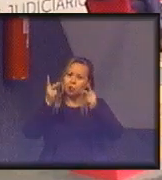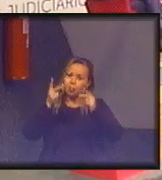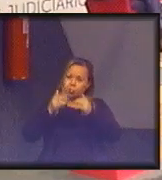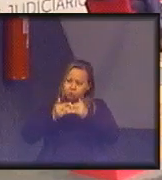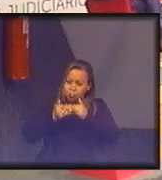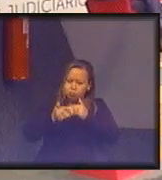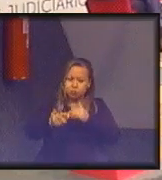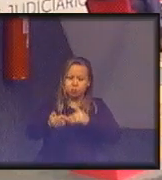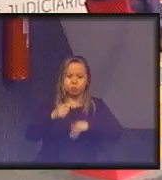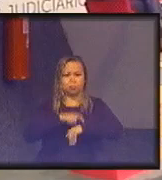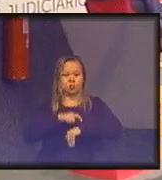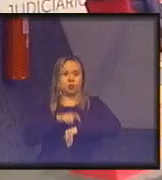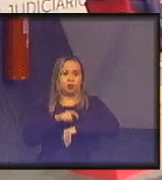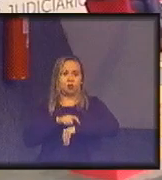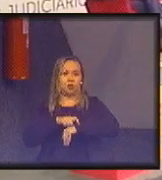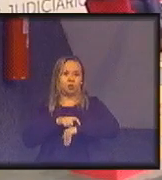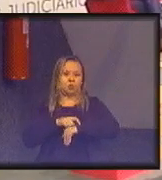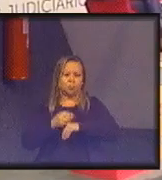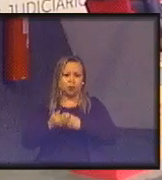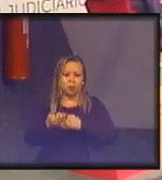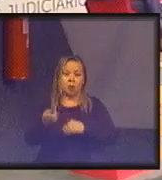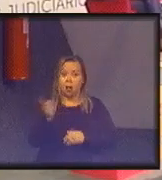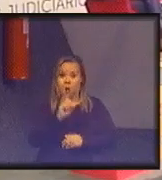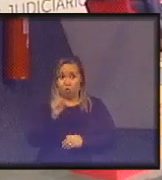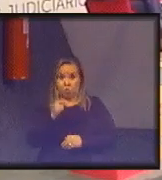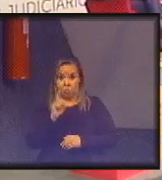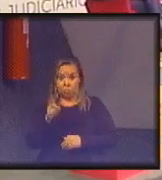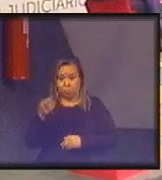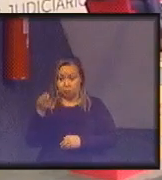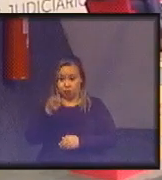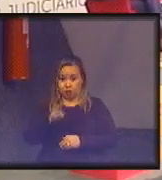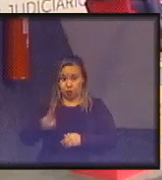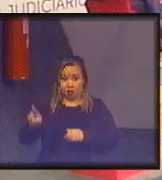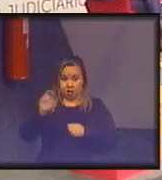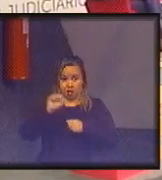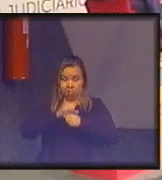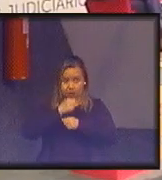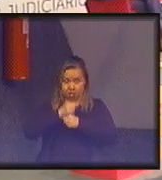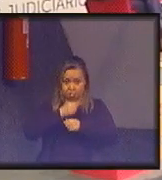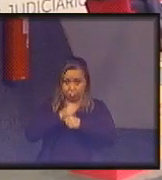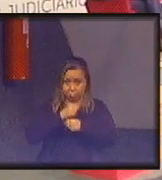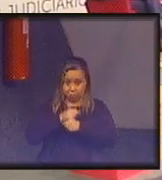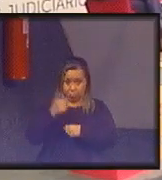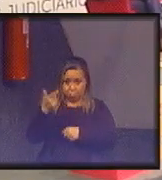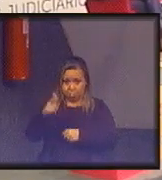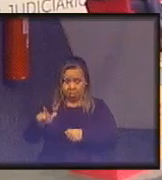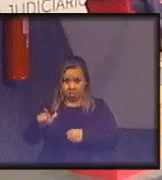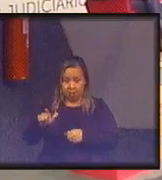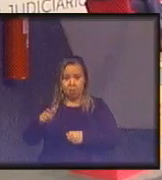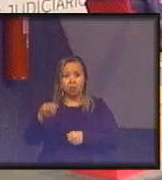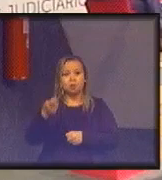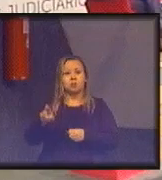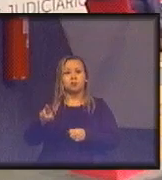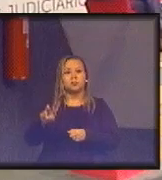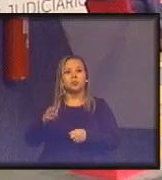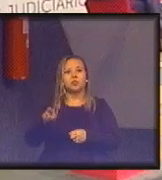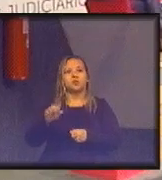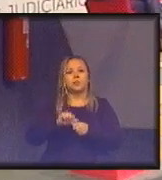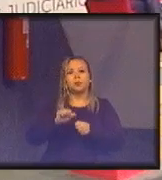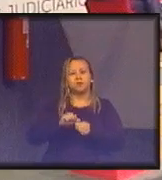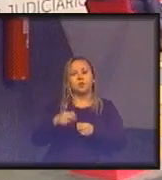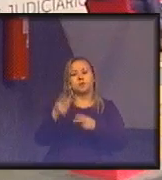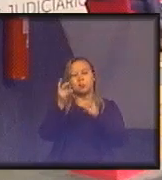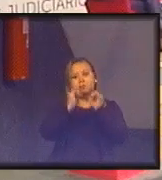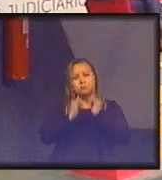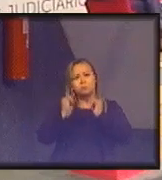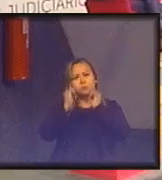possível e quando não a sua restauração e regeneração tem que ser por design facilitado